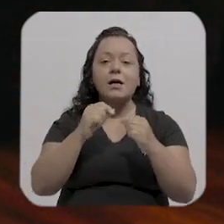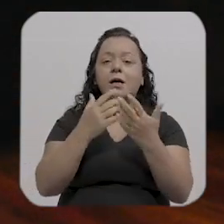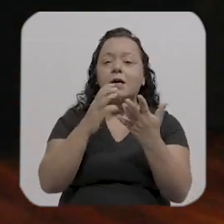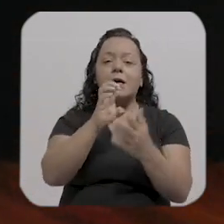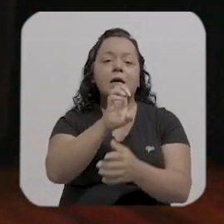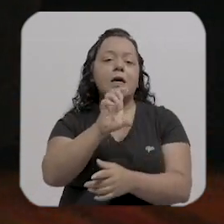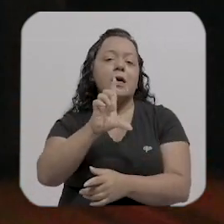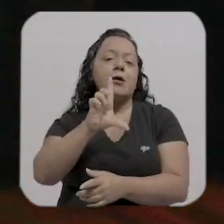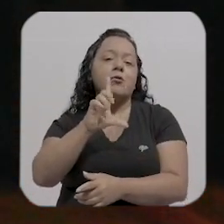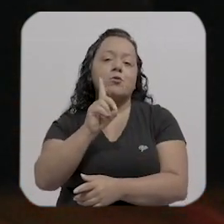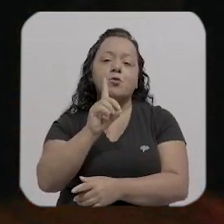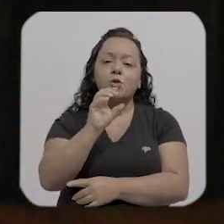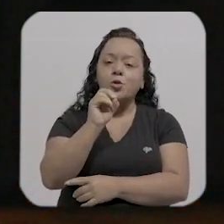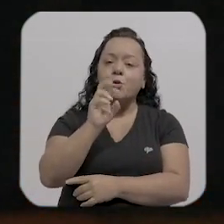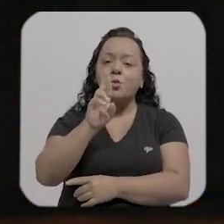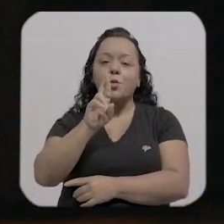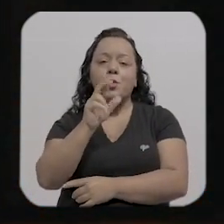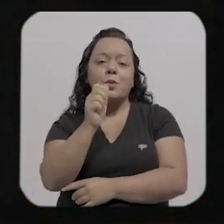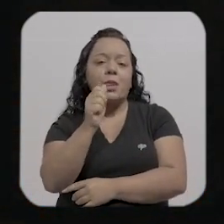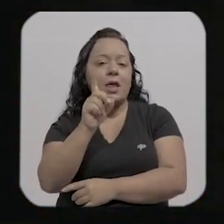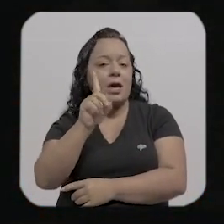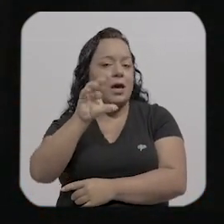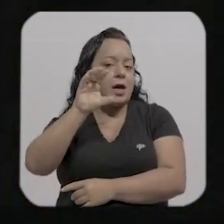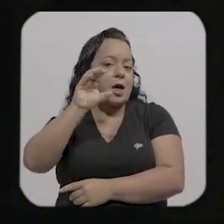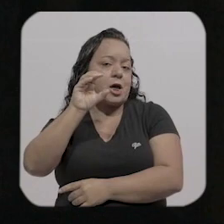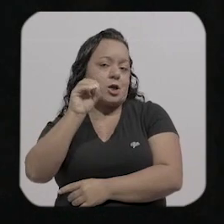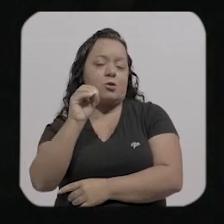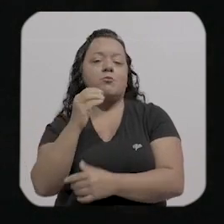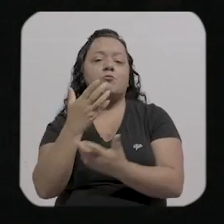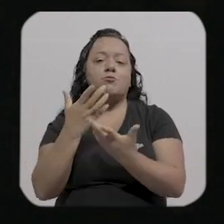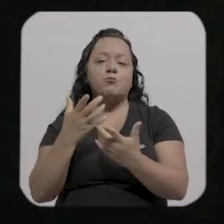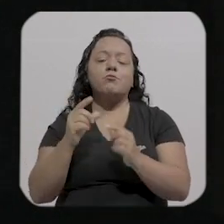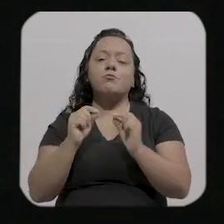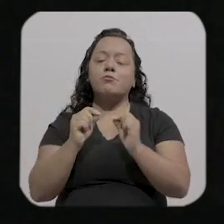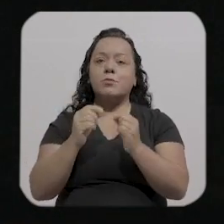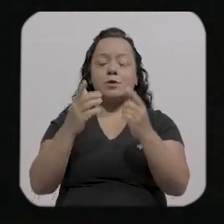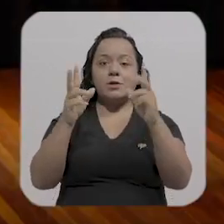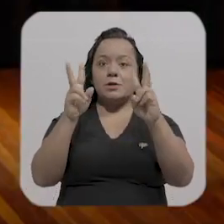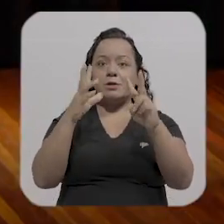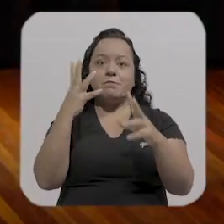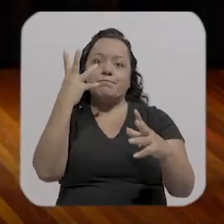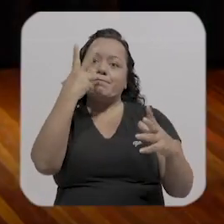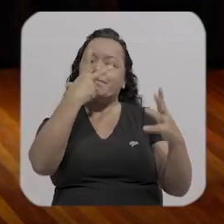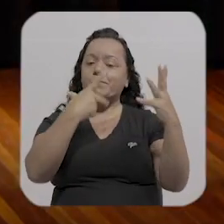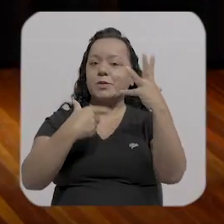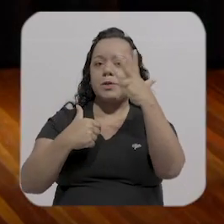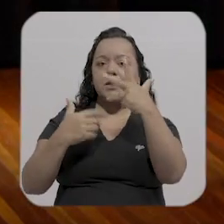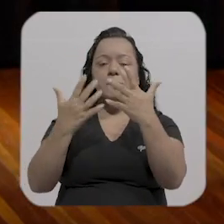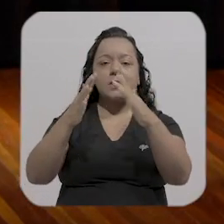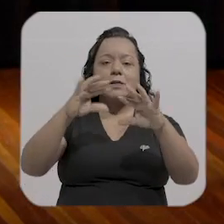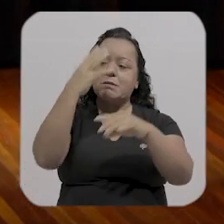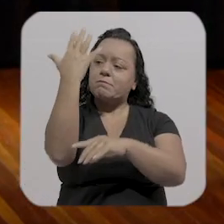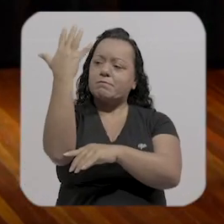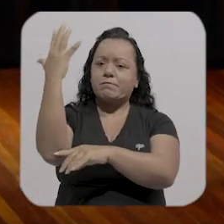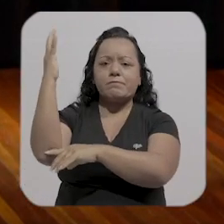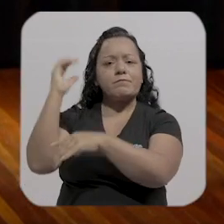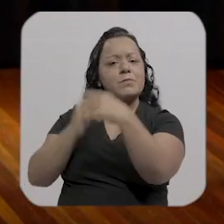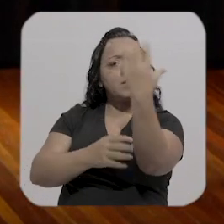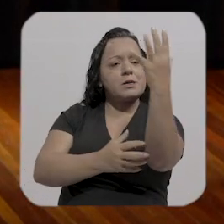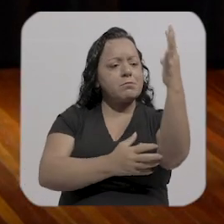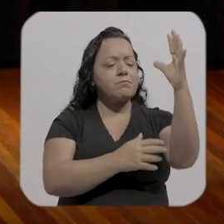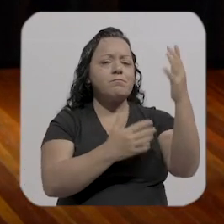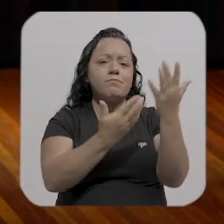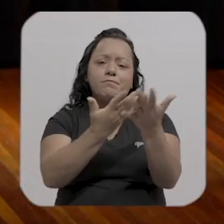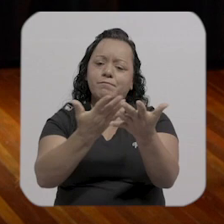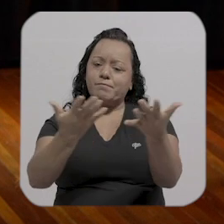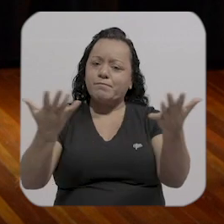percebe sua força e quem está nela só pra explorar não tem uma não constrói